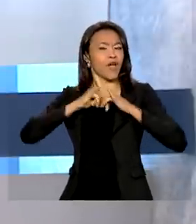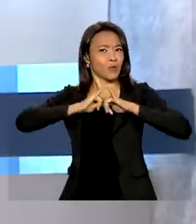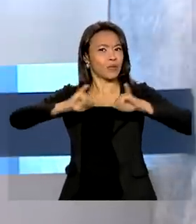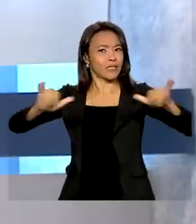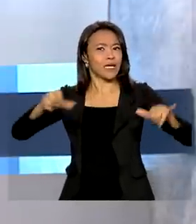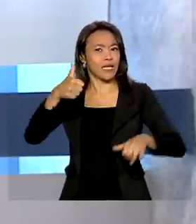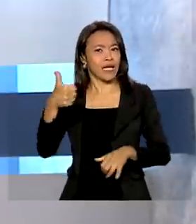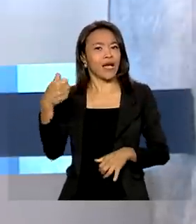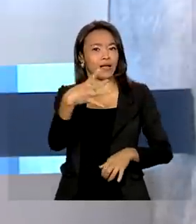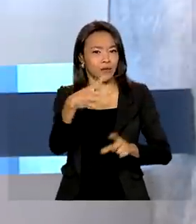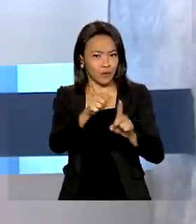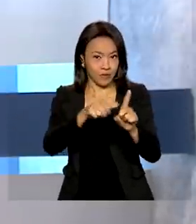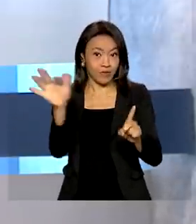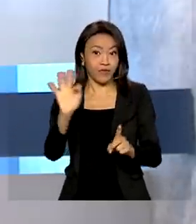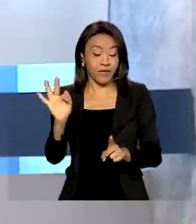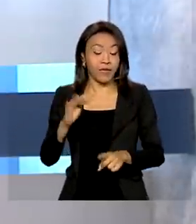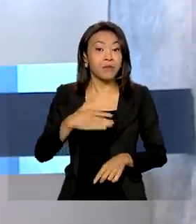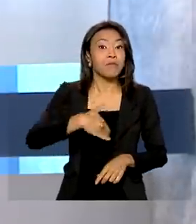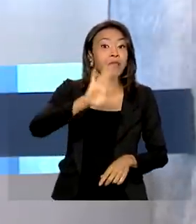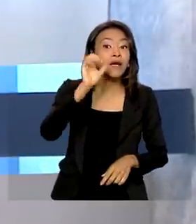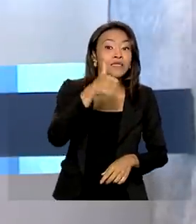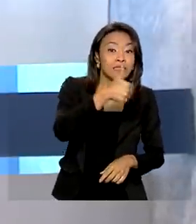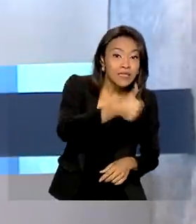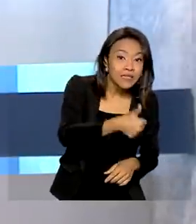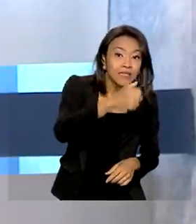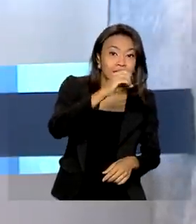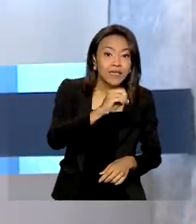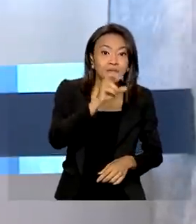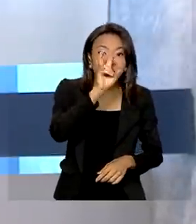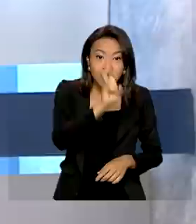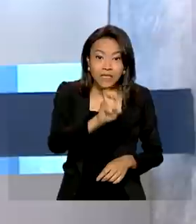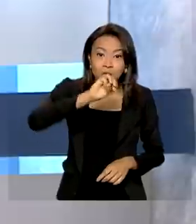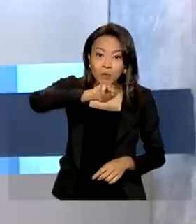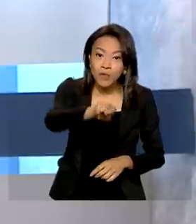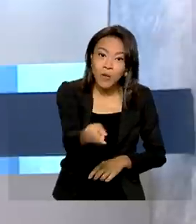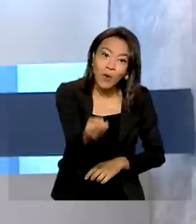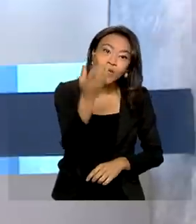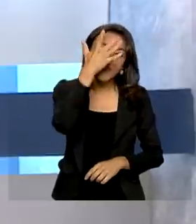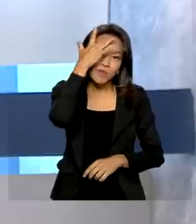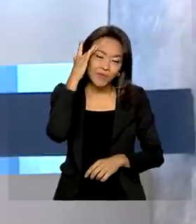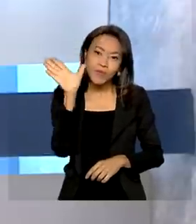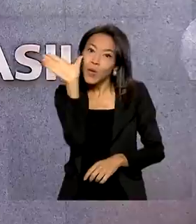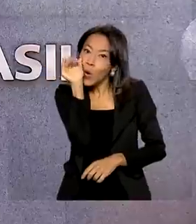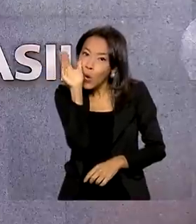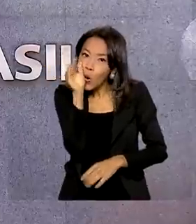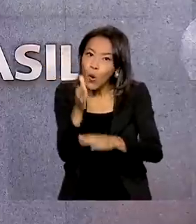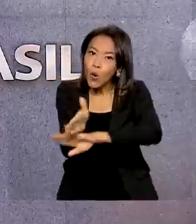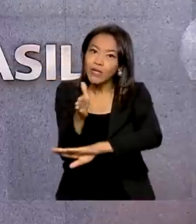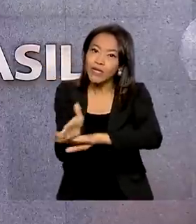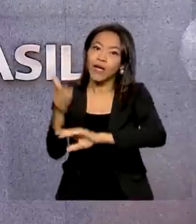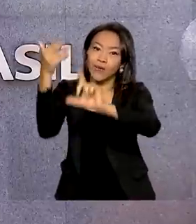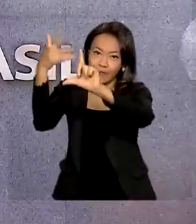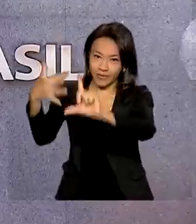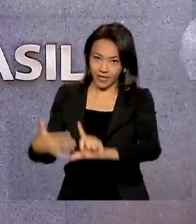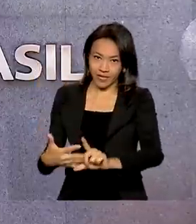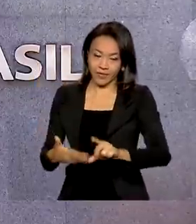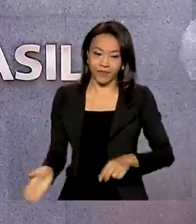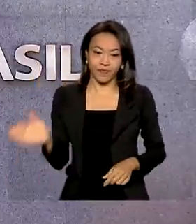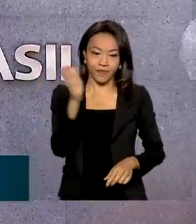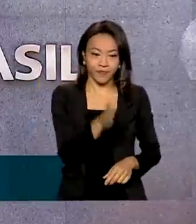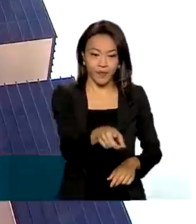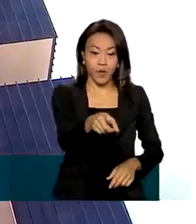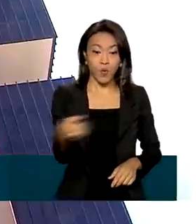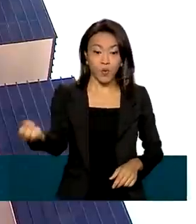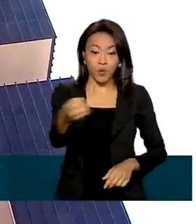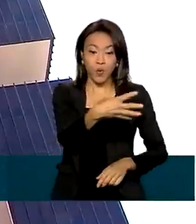mais de 105 milhões de pessoas consultaram o sistema Valores a Receber. O novo site do